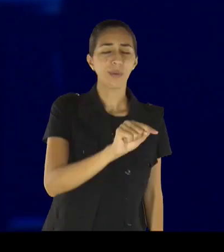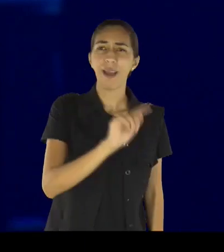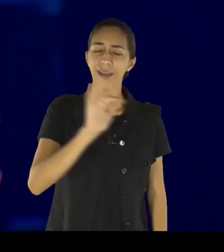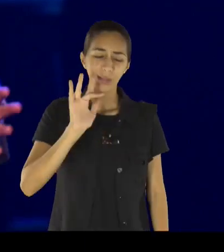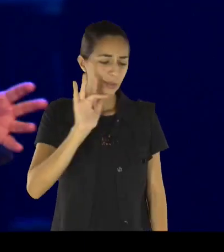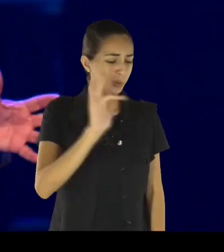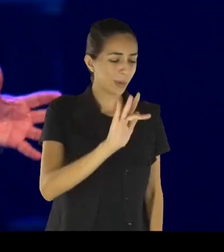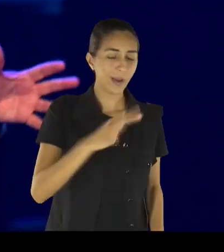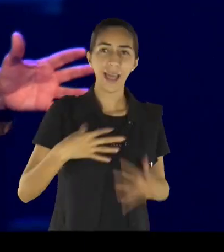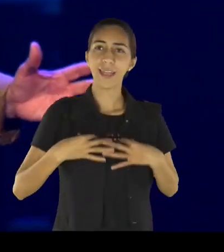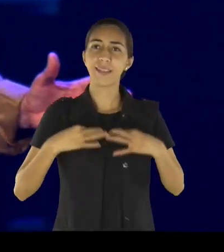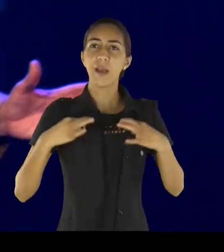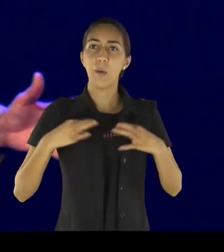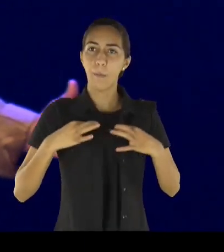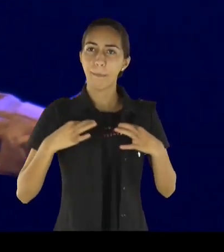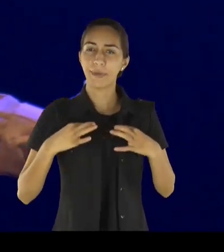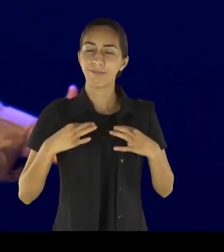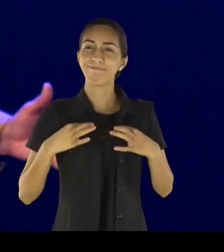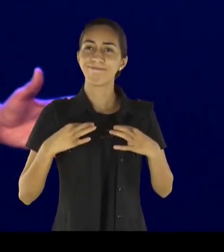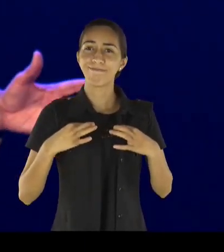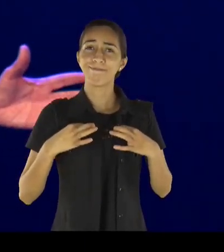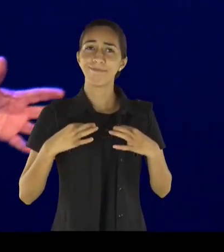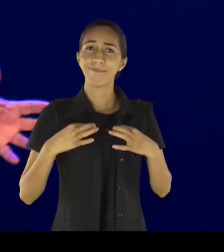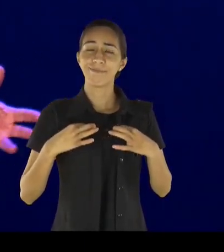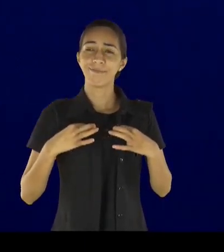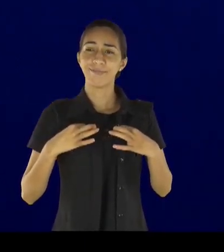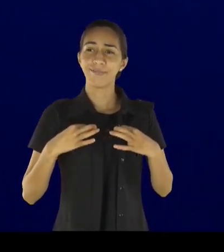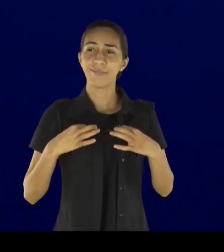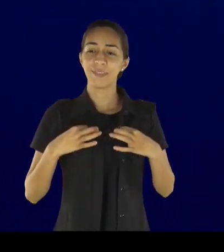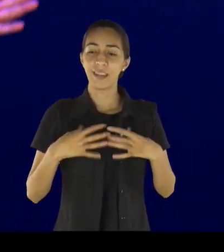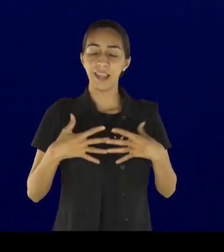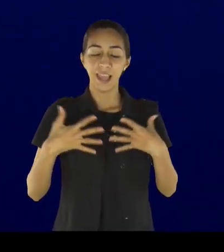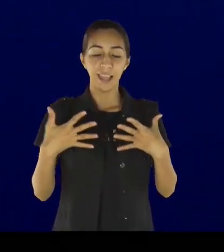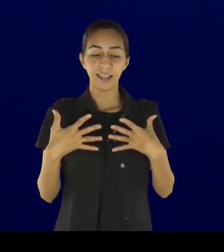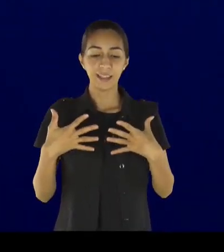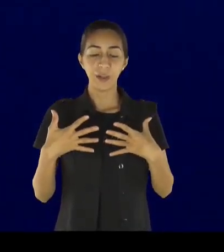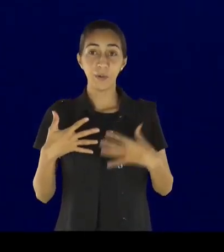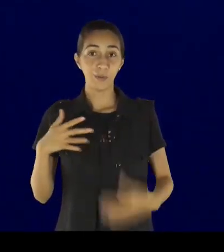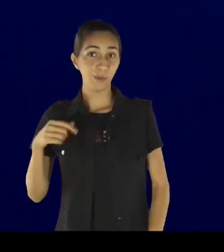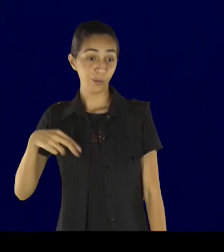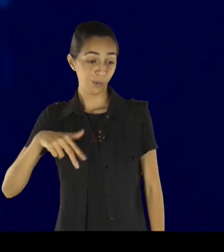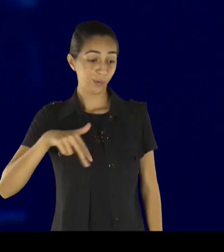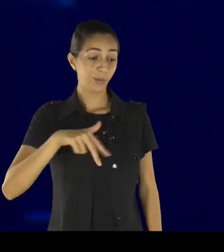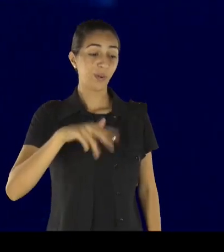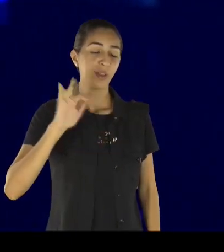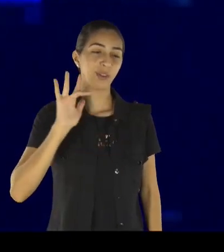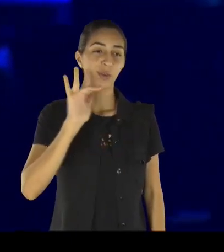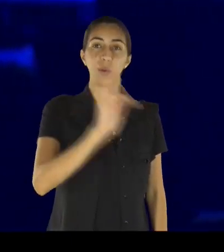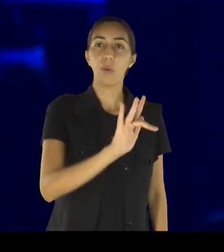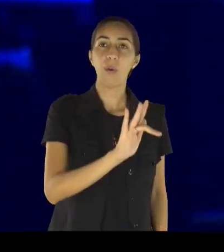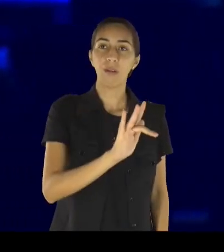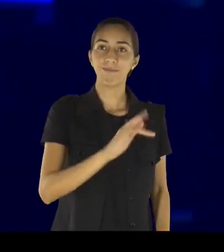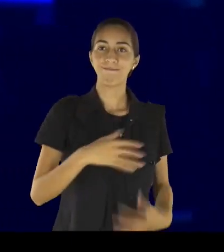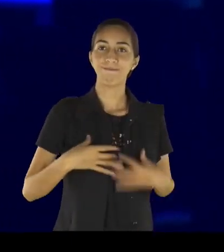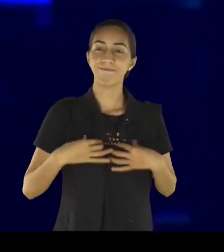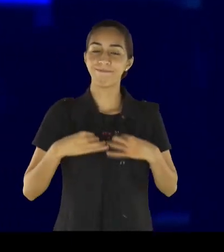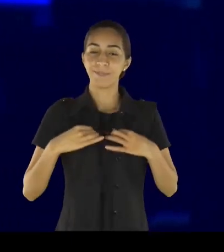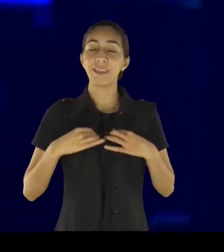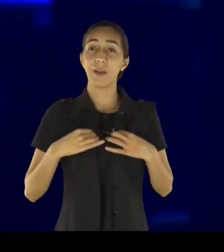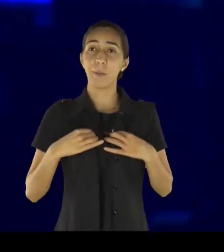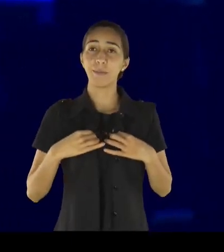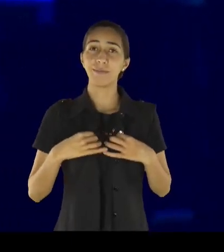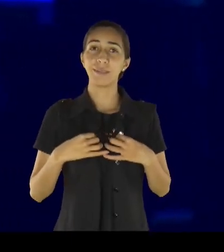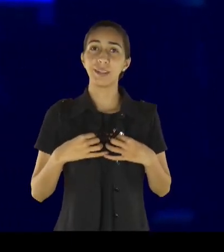e Jesus, alguém me tocou, e falou para os discípulos, falou, ó Jesus, espera aí, como é que é o negócio, tem uma multidão aí,